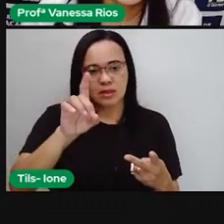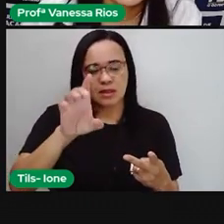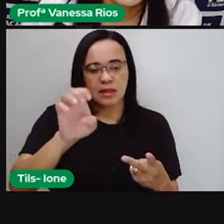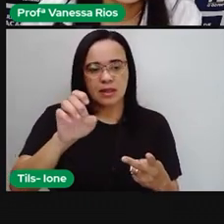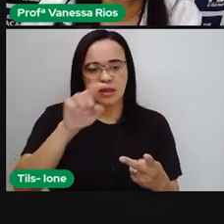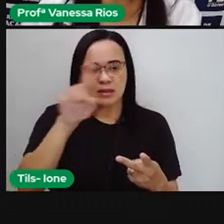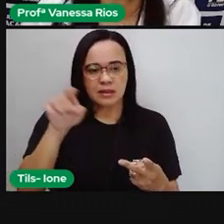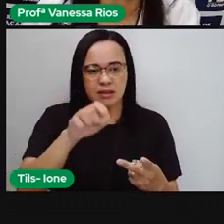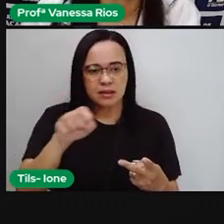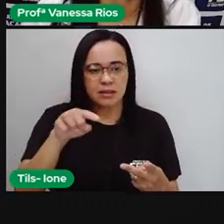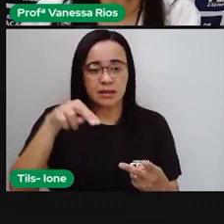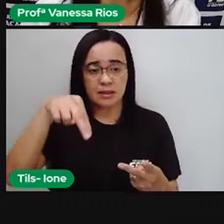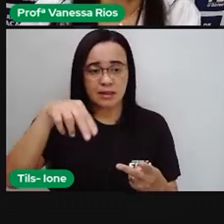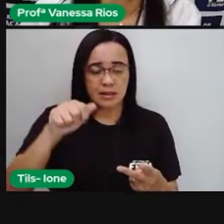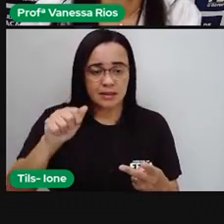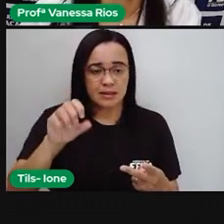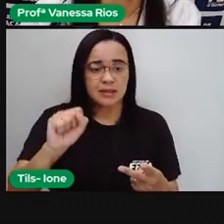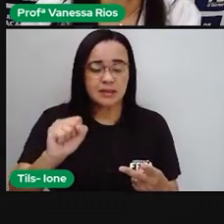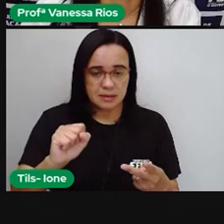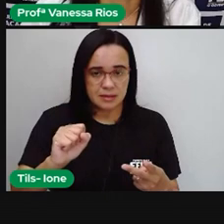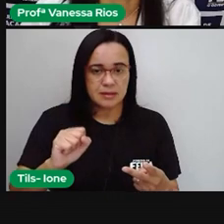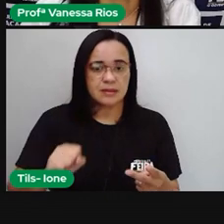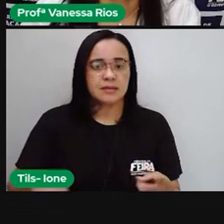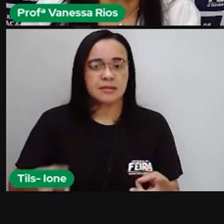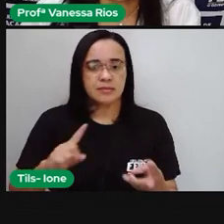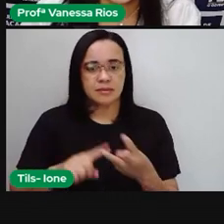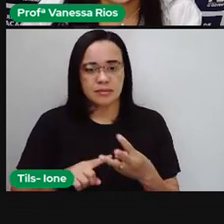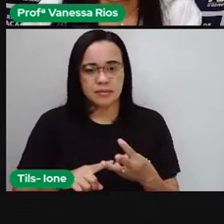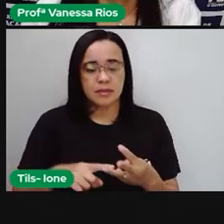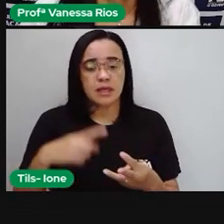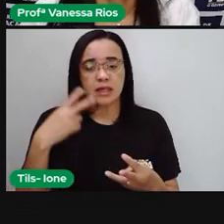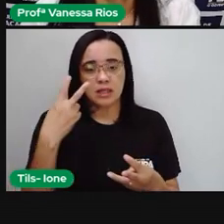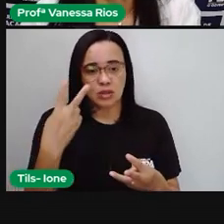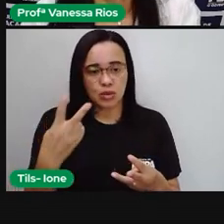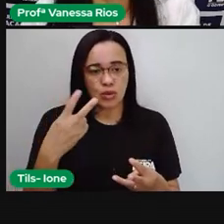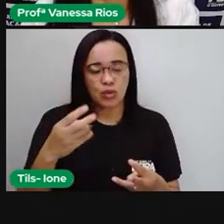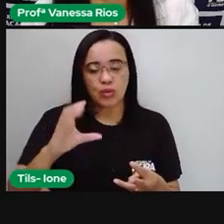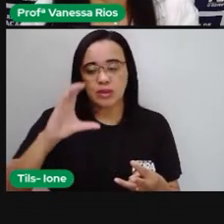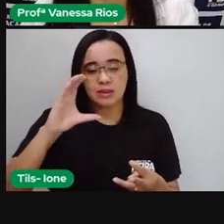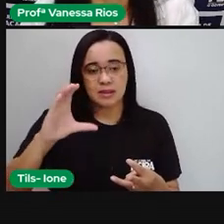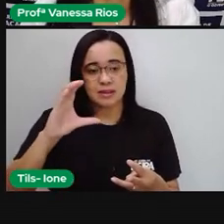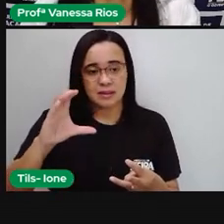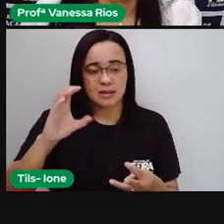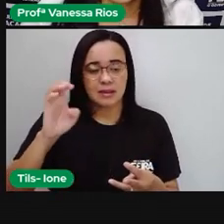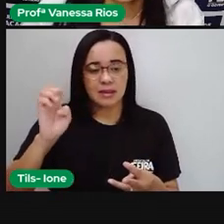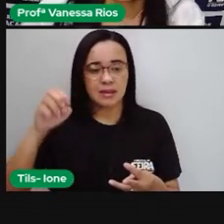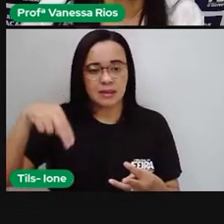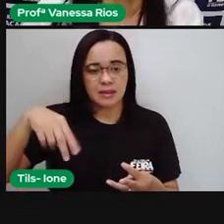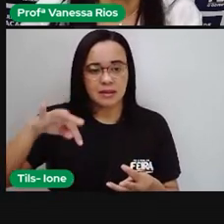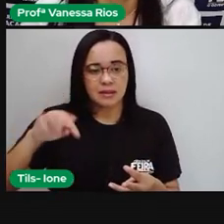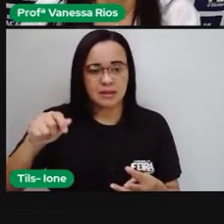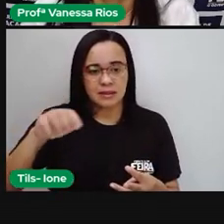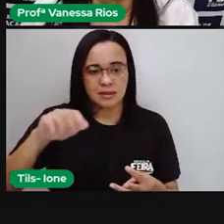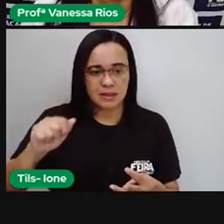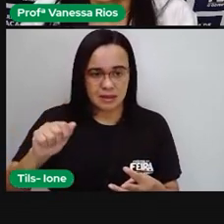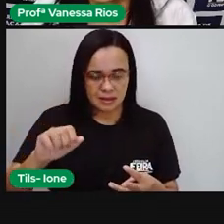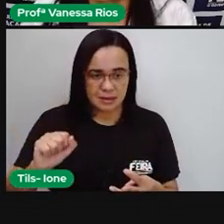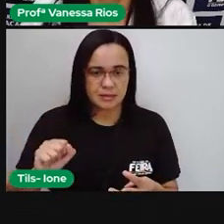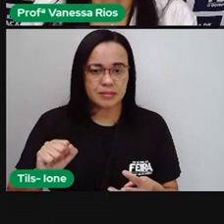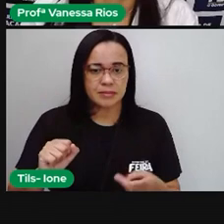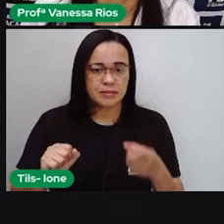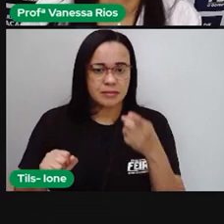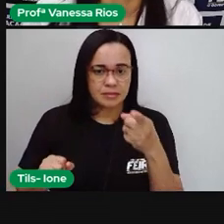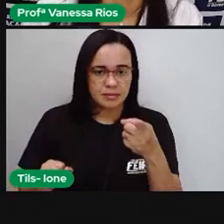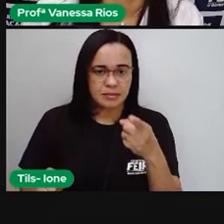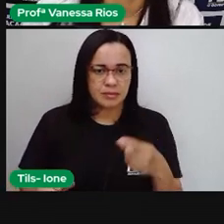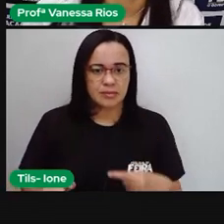centenas. E o um, as unidades de milhar. Então, a gente observa aí as classes e as ordens